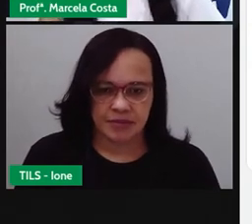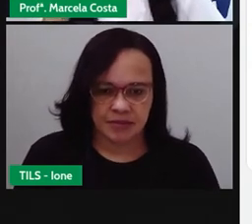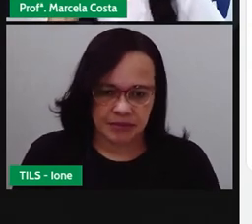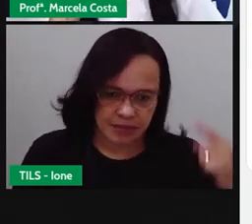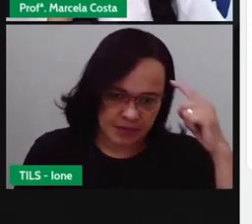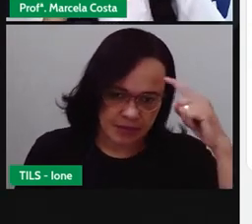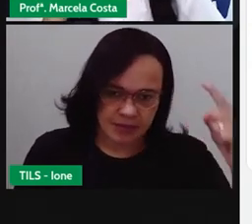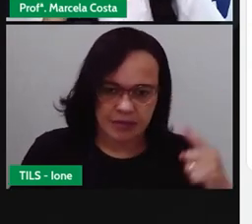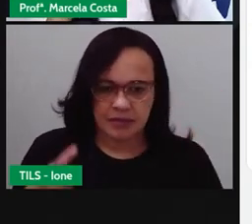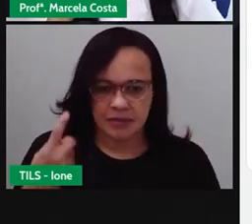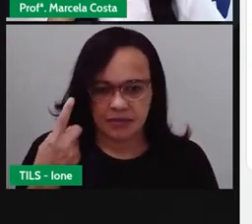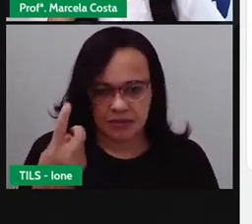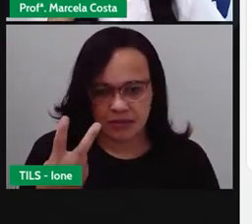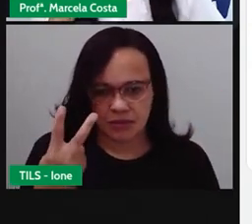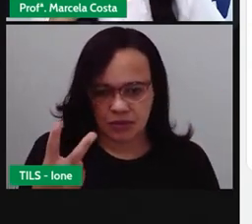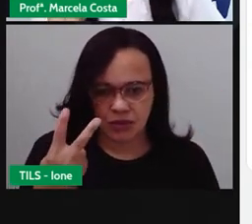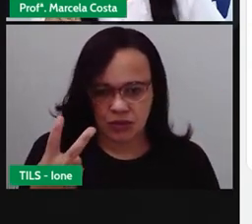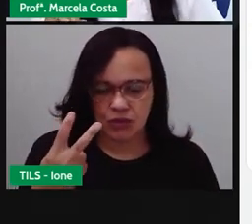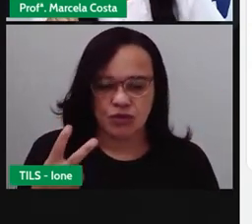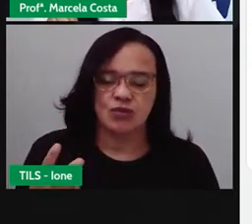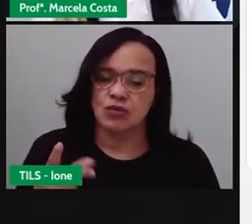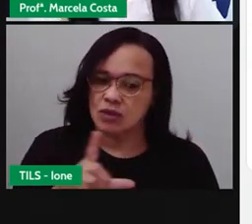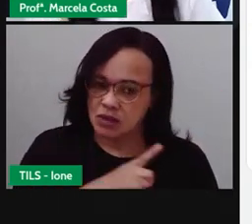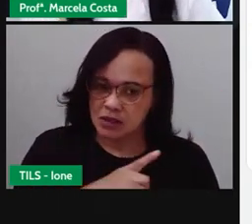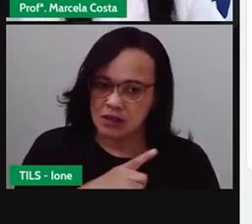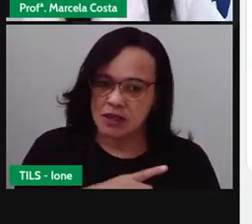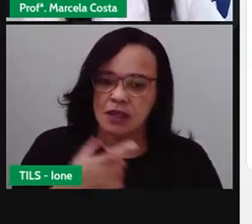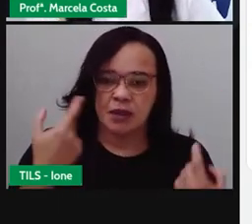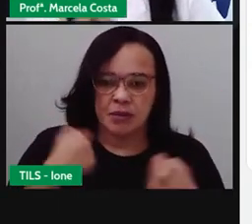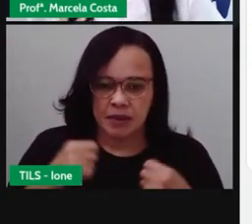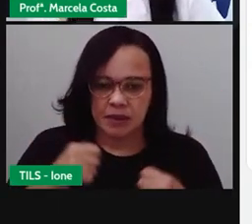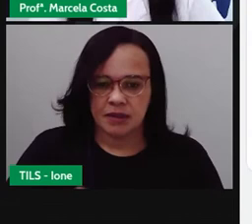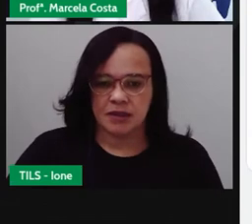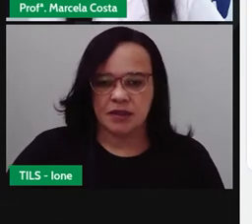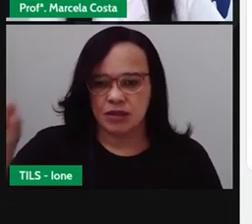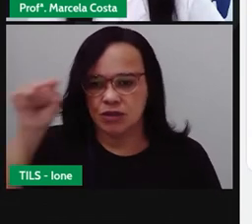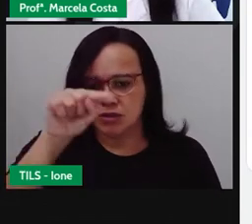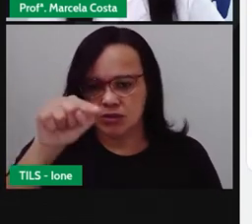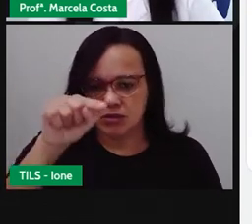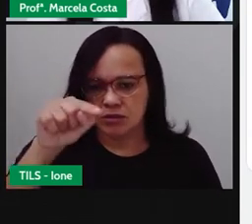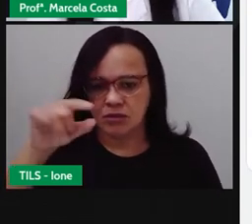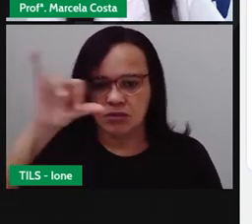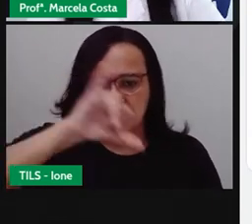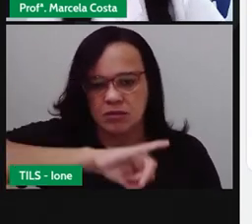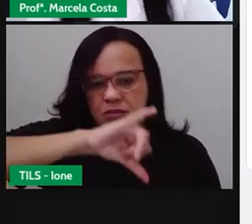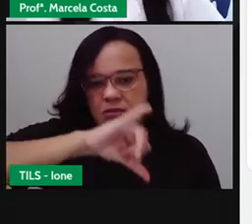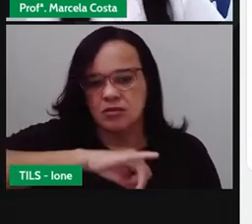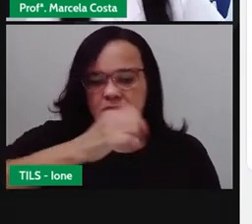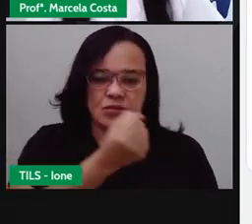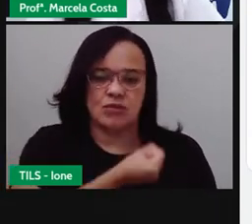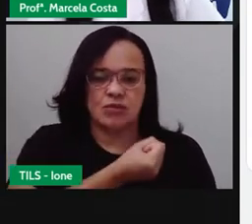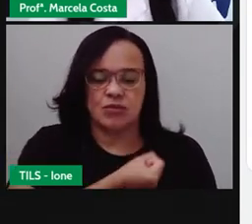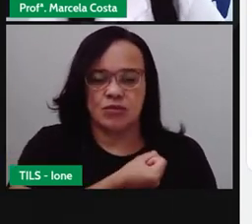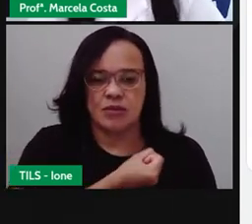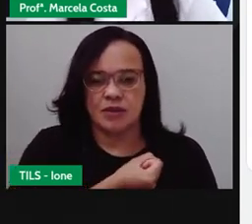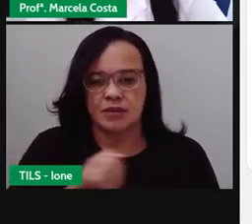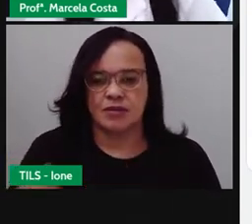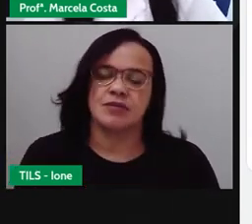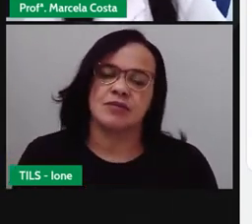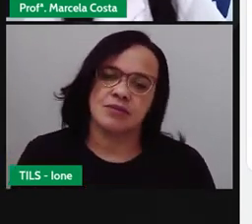só duas casas, tá? Porque aí está mostrando que é unidade de desenho.